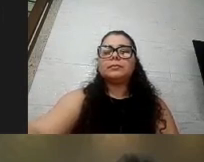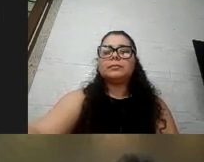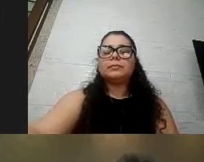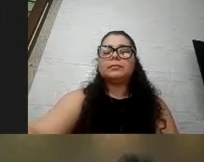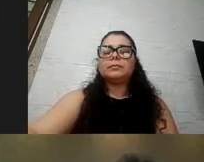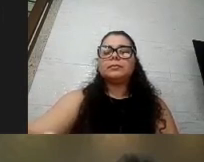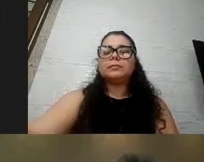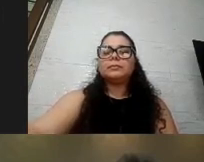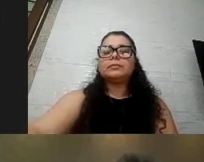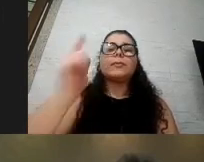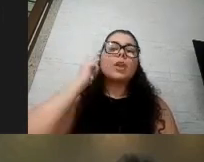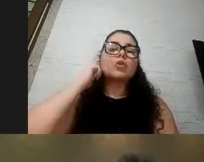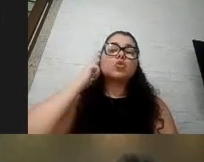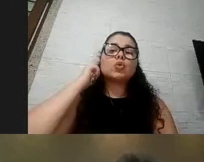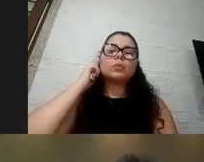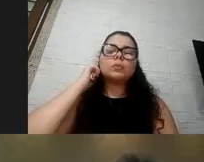você está sem som